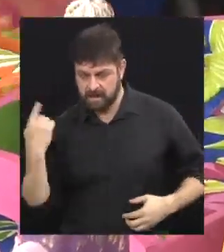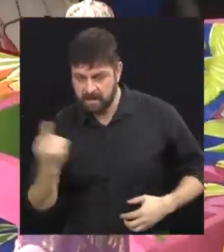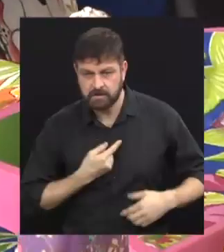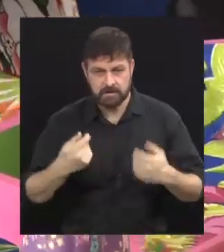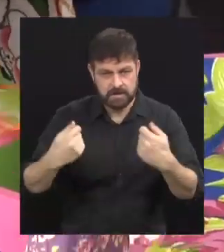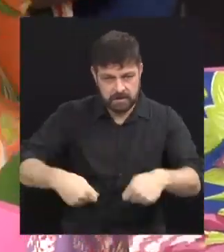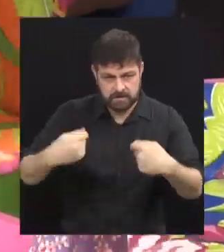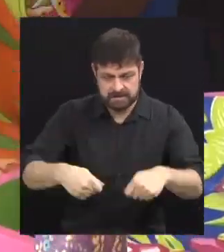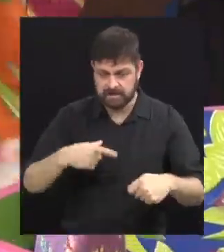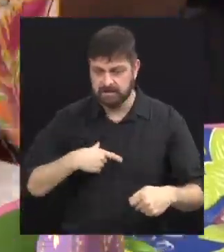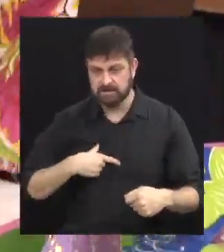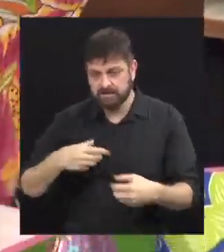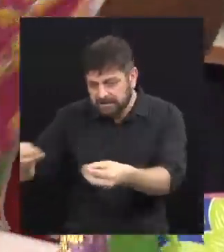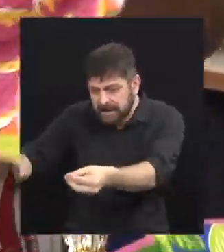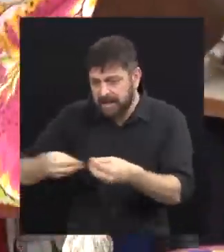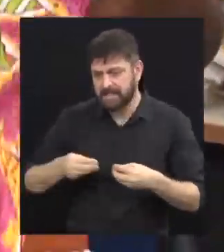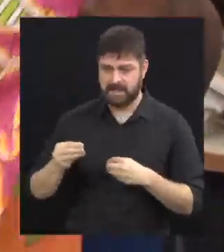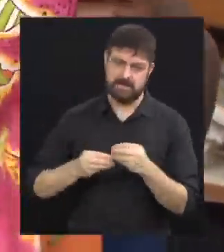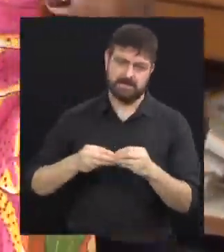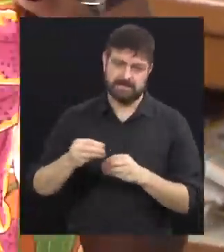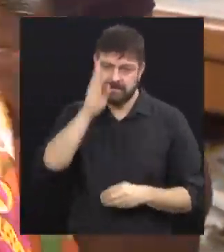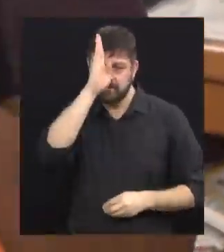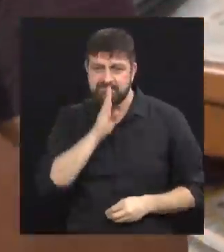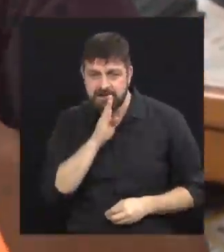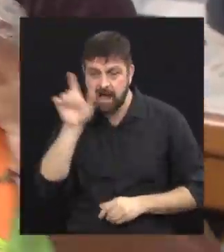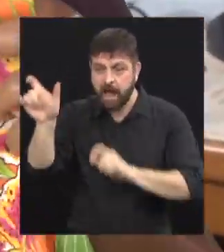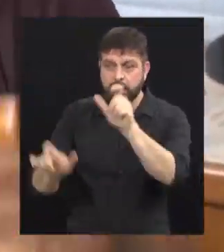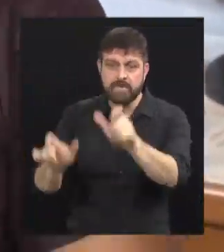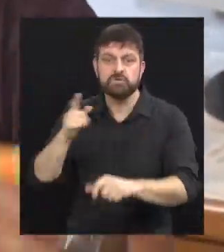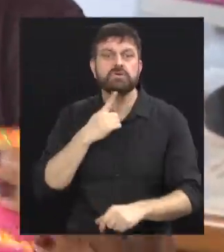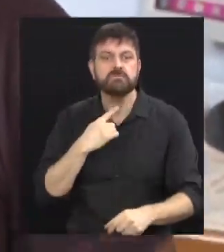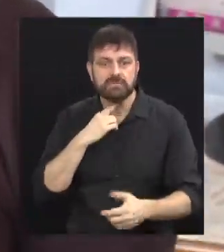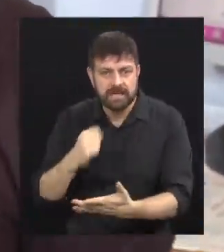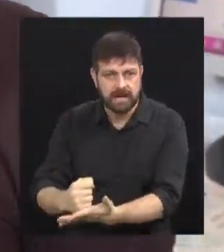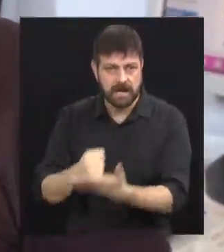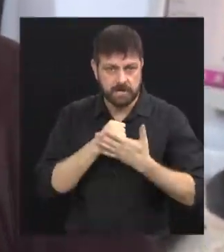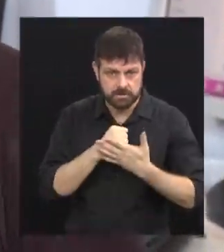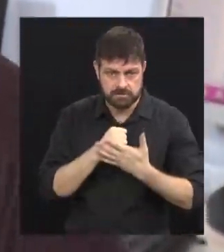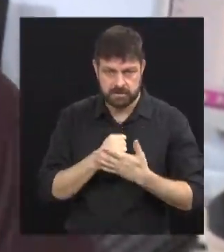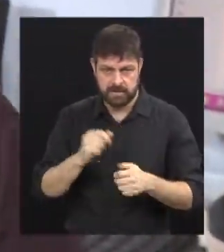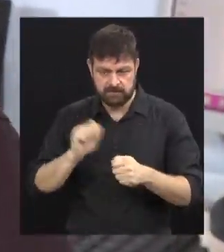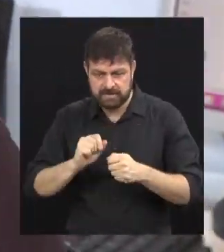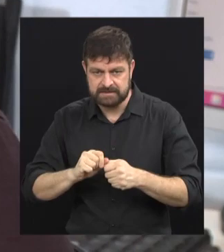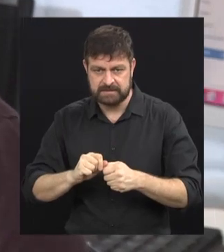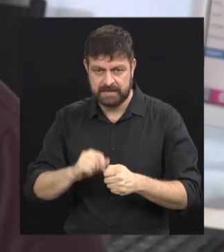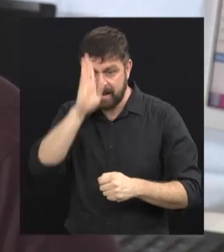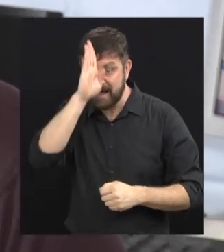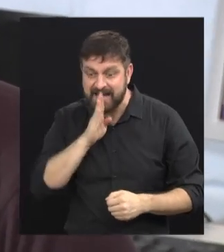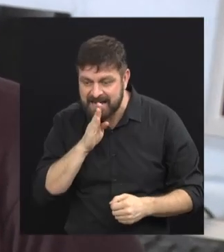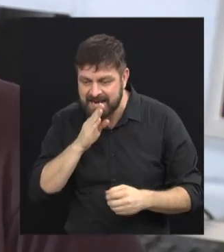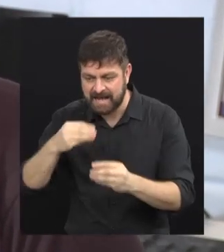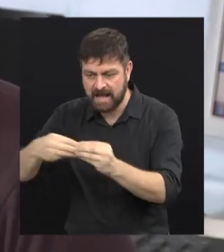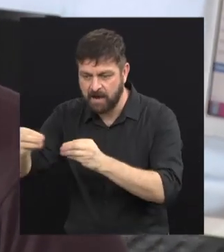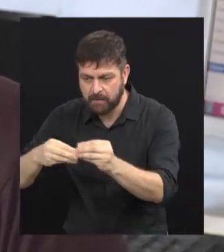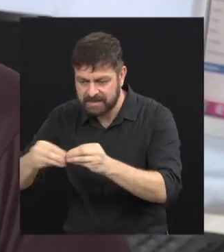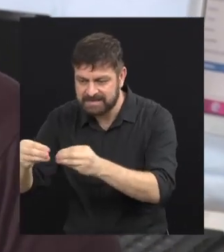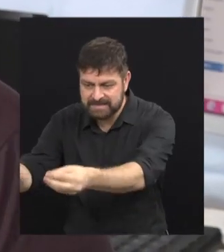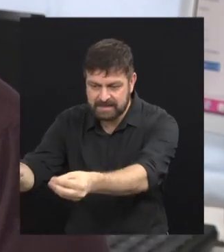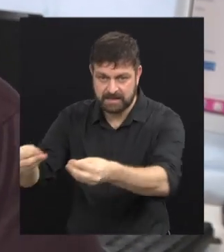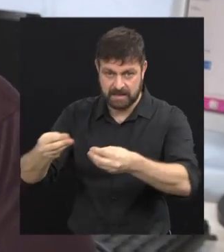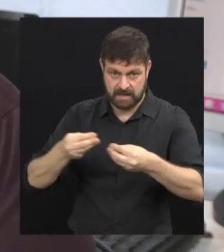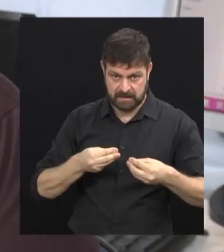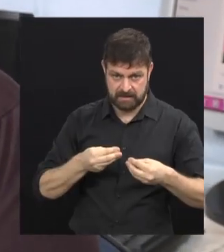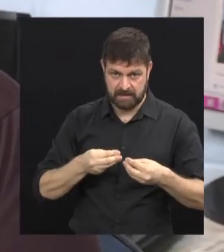precisamos, assim, de doações de tecido mesmo. Se caso as pessoas quiserem nos ajudar, fizerem doações de tecido pra gente,